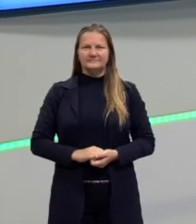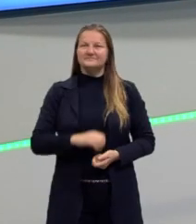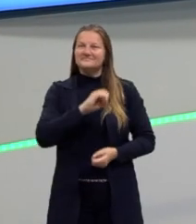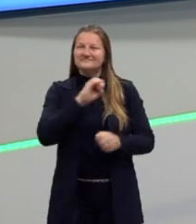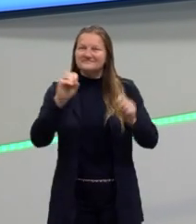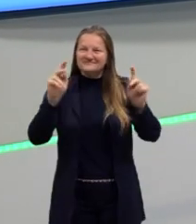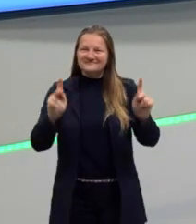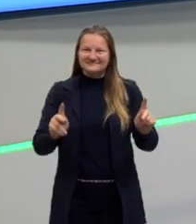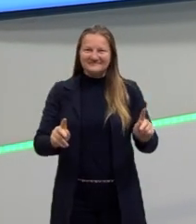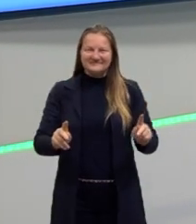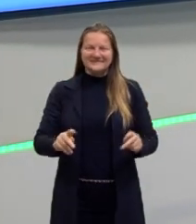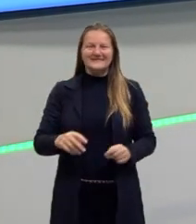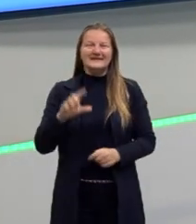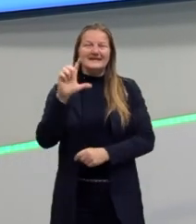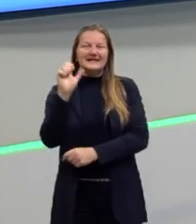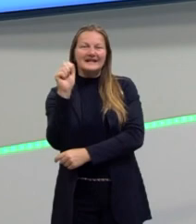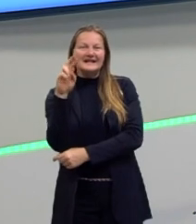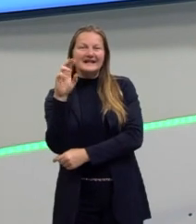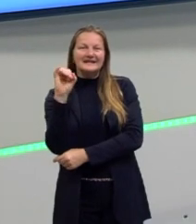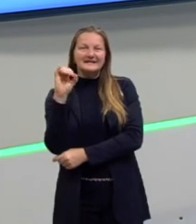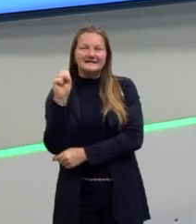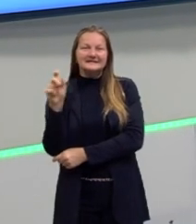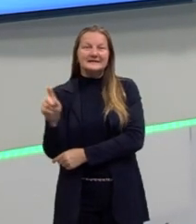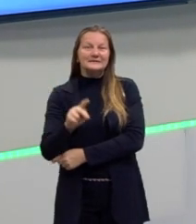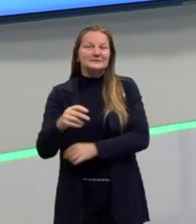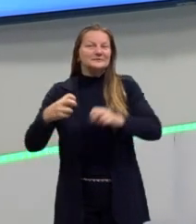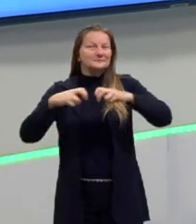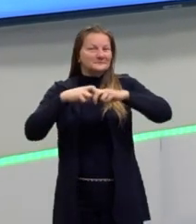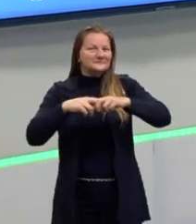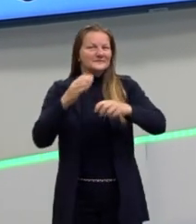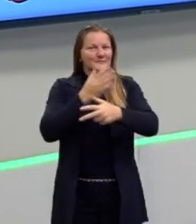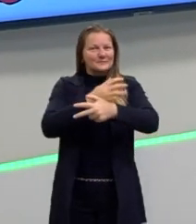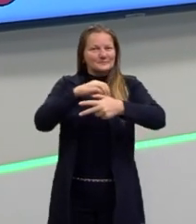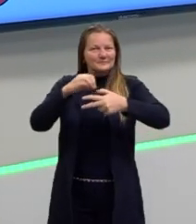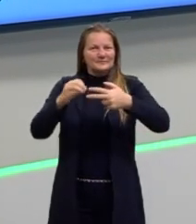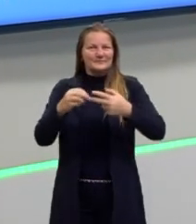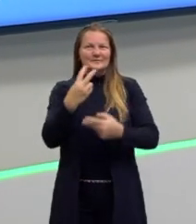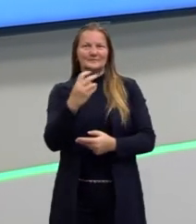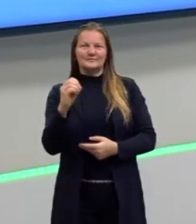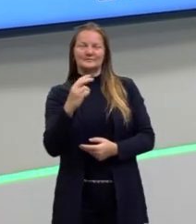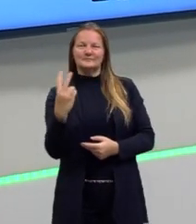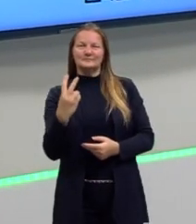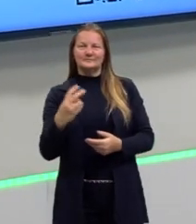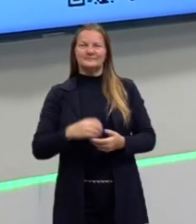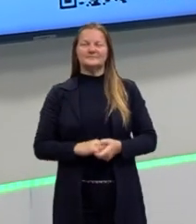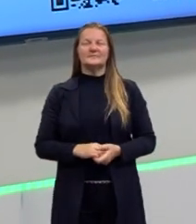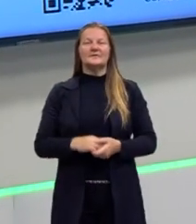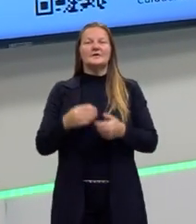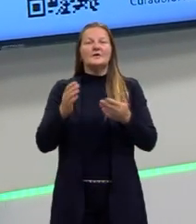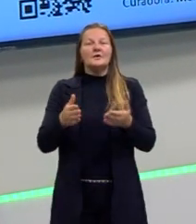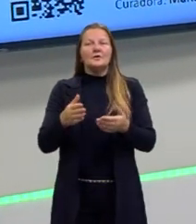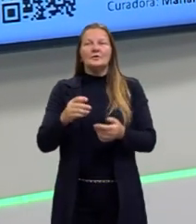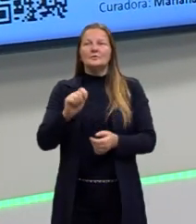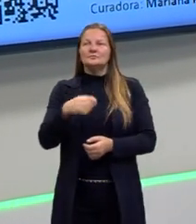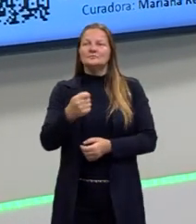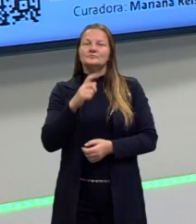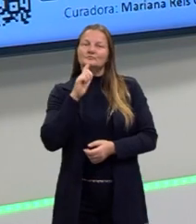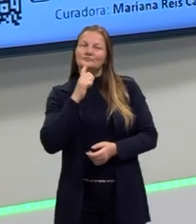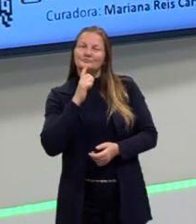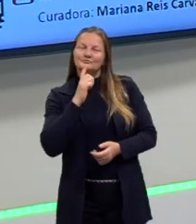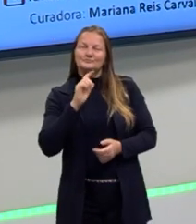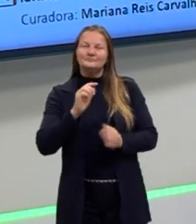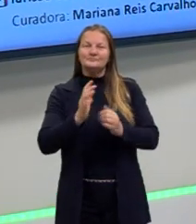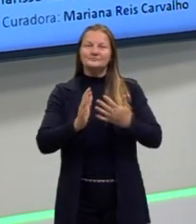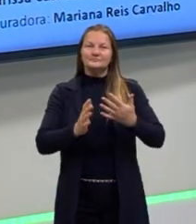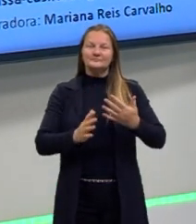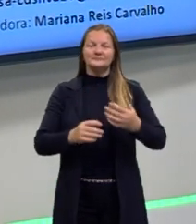Olá pessoal, eu me chamo Larissa e sou professora de Física do Pré-ENEM 2022. Esse é o meu sinal em Libras. Eu